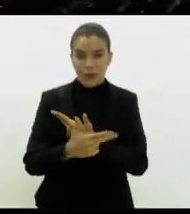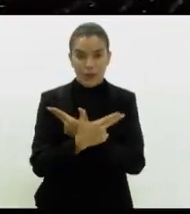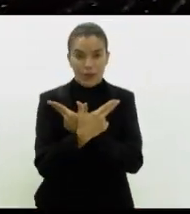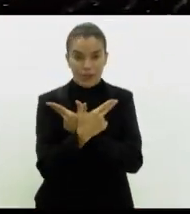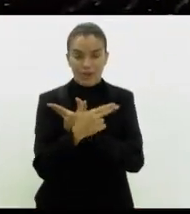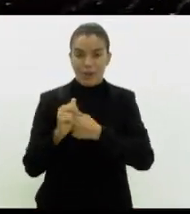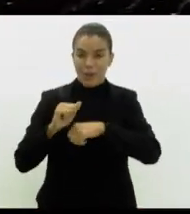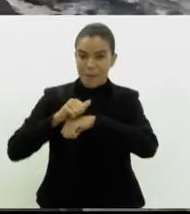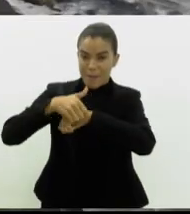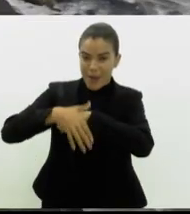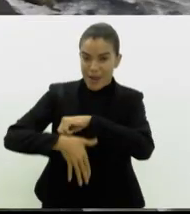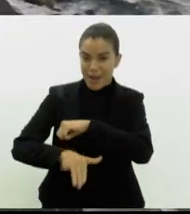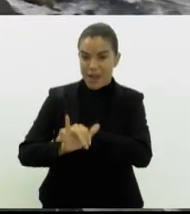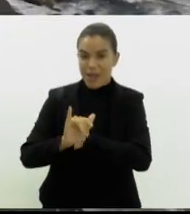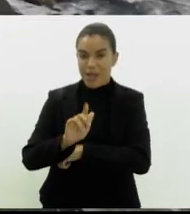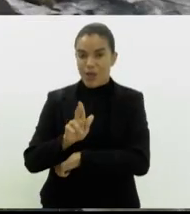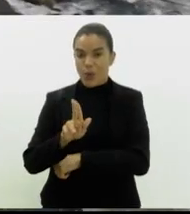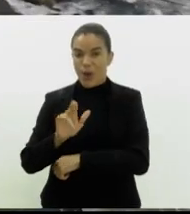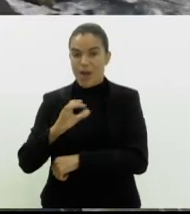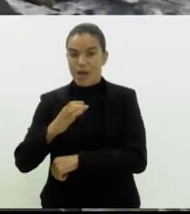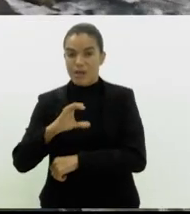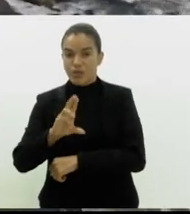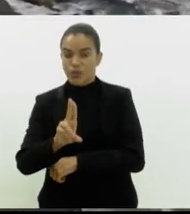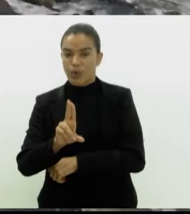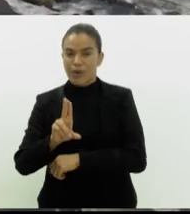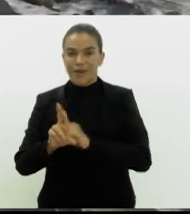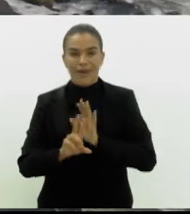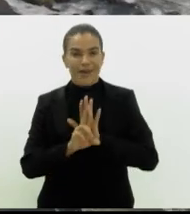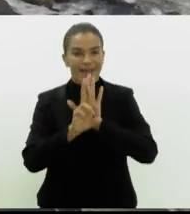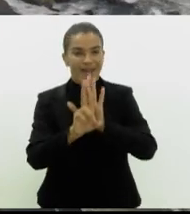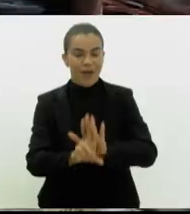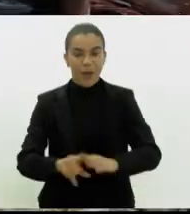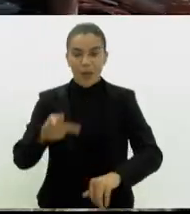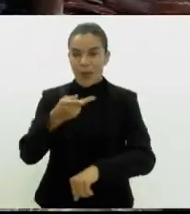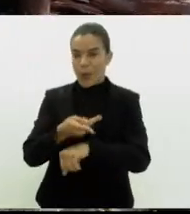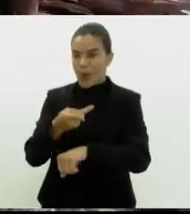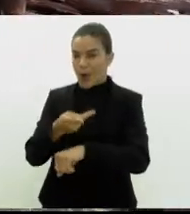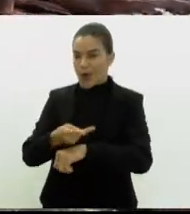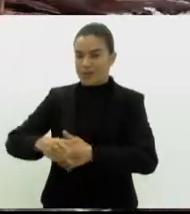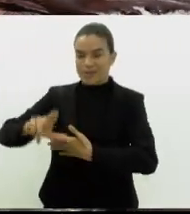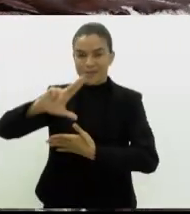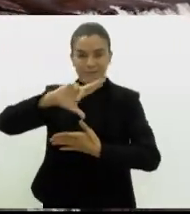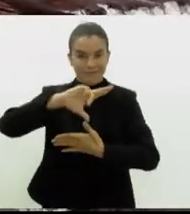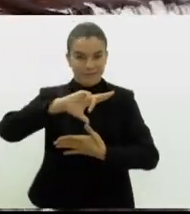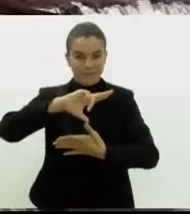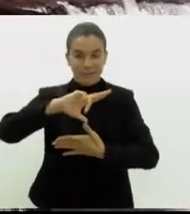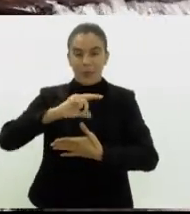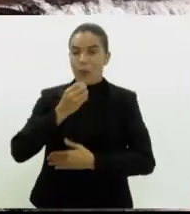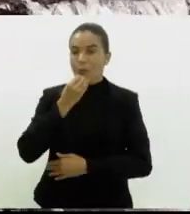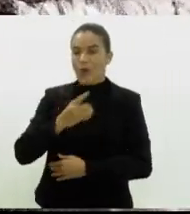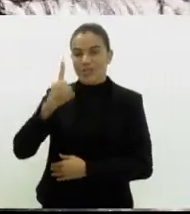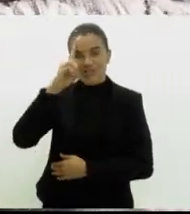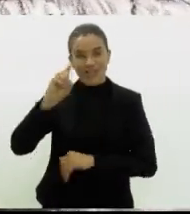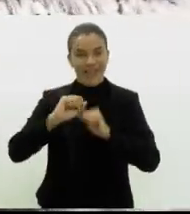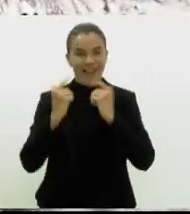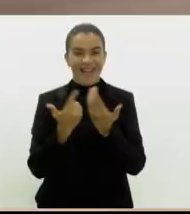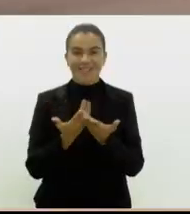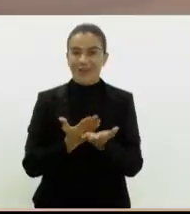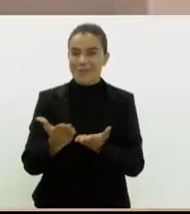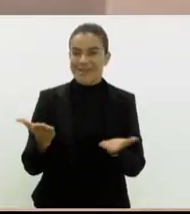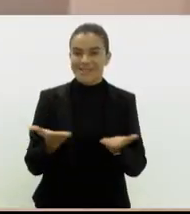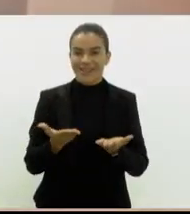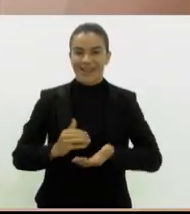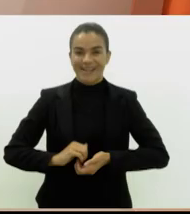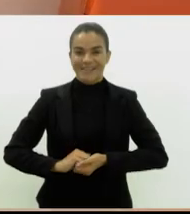Cataratas do Iguaçu representam o Brasil no Oscar do Turismo da América Latina. O Bom Dia Alerj começa agora.